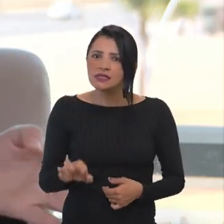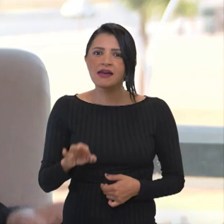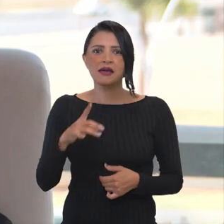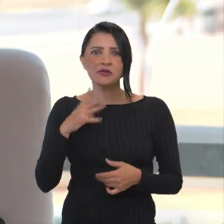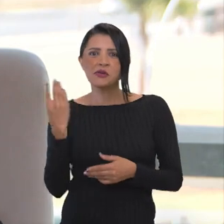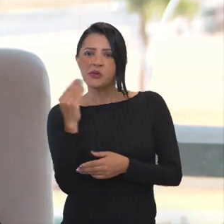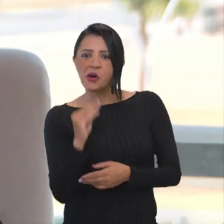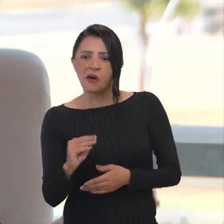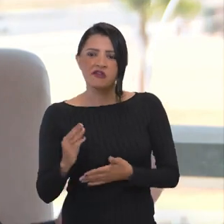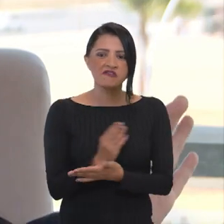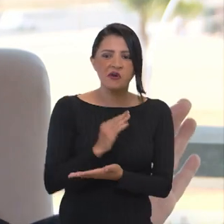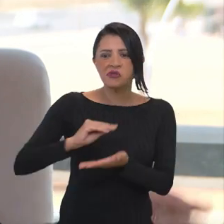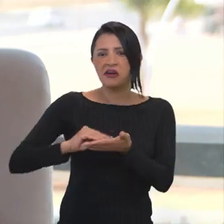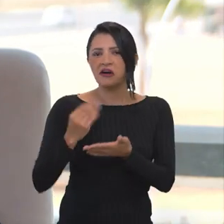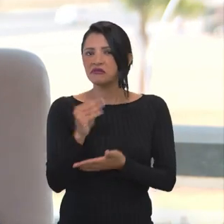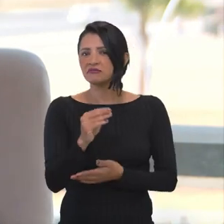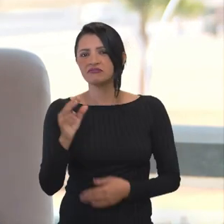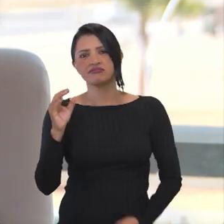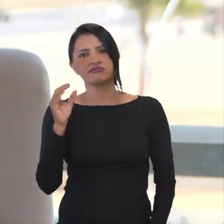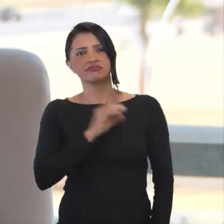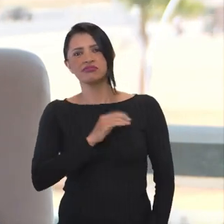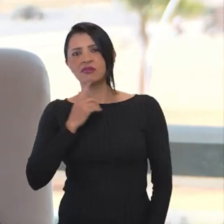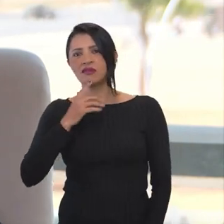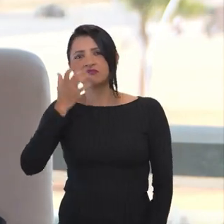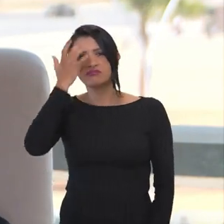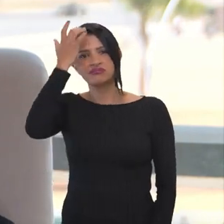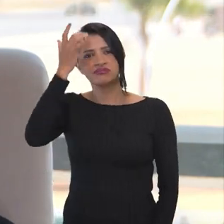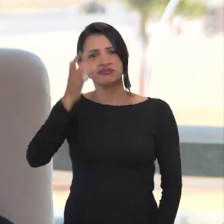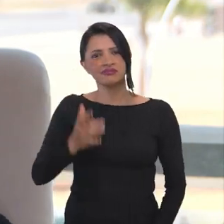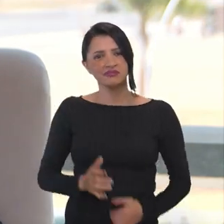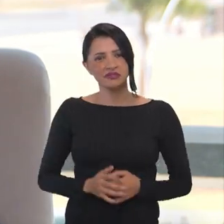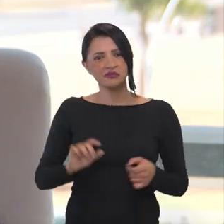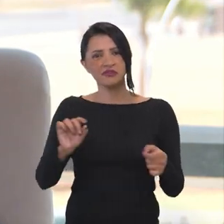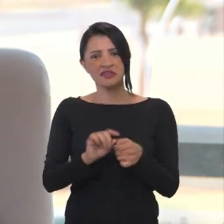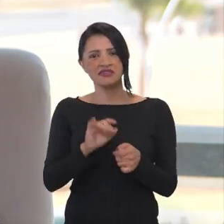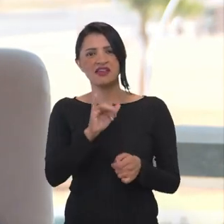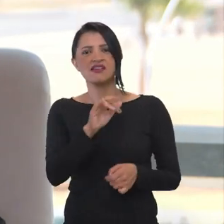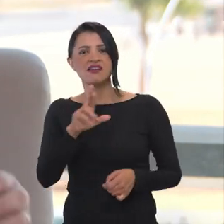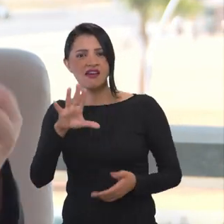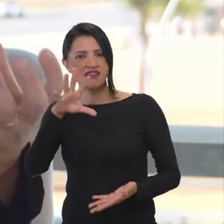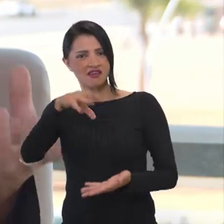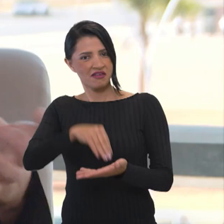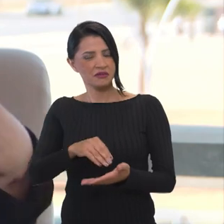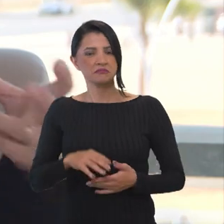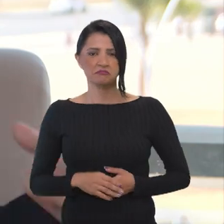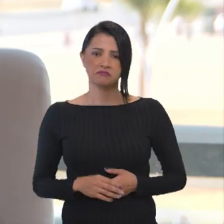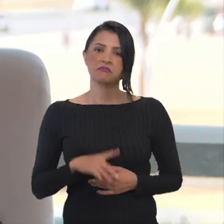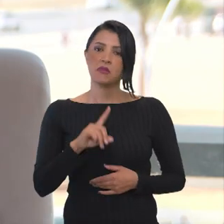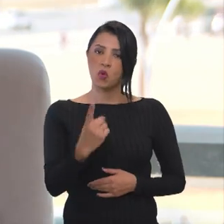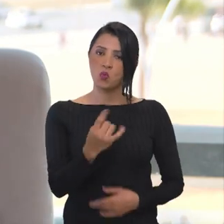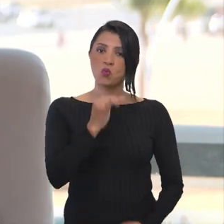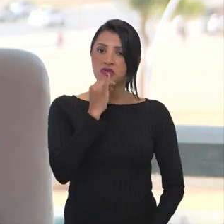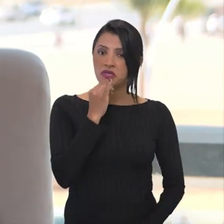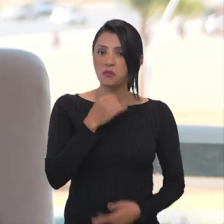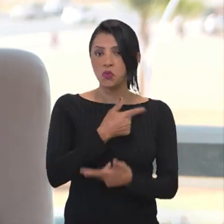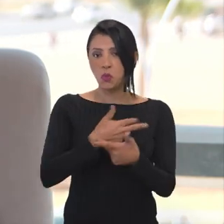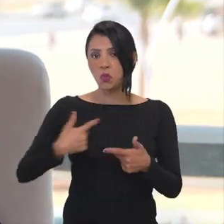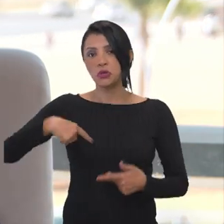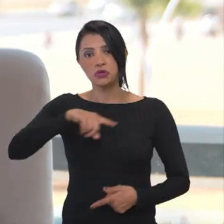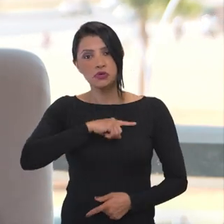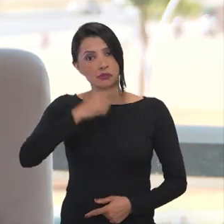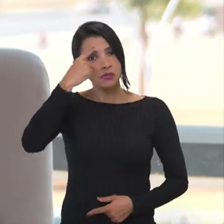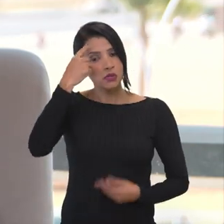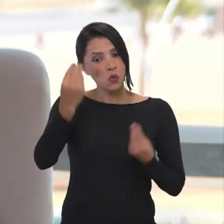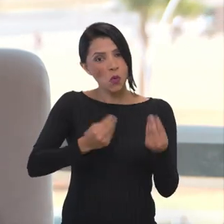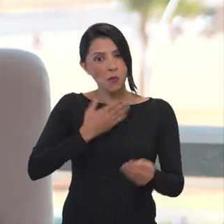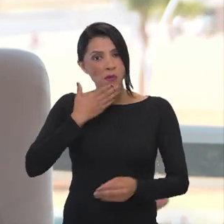inserir um ou outro dado que não estava, e foi muito, muito simples de fazer a declaração do imposto de renda. Então, esse é um exemplo de coisas que a gente está pensando